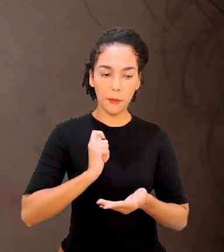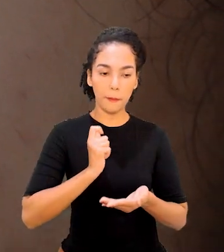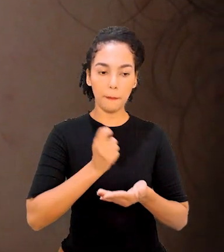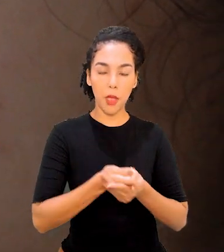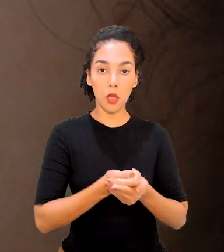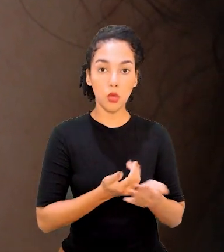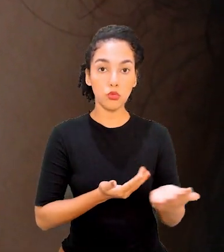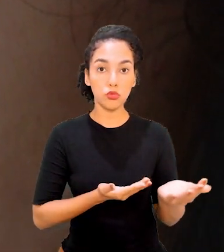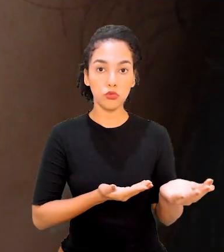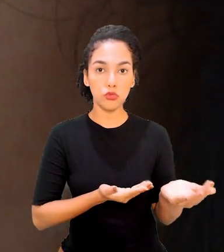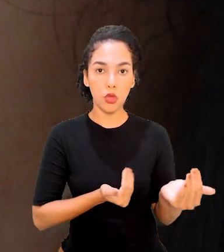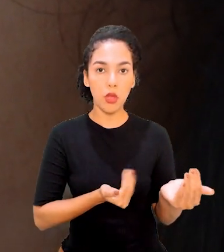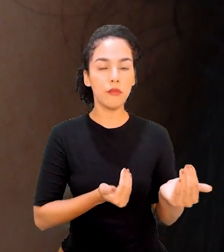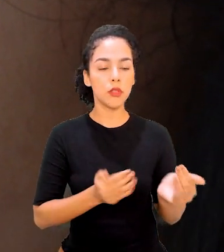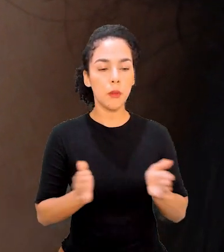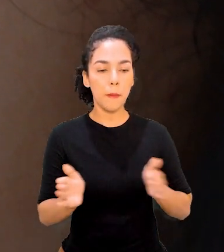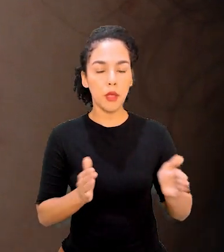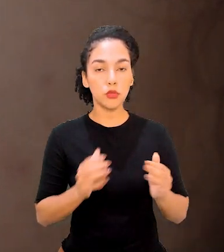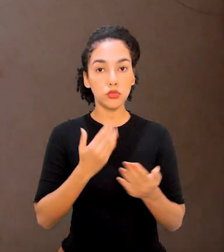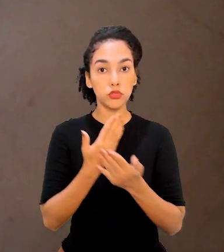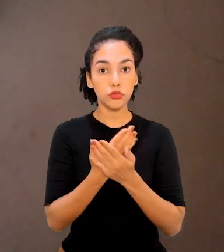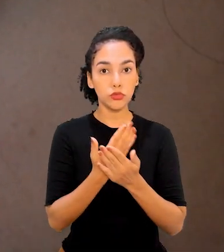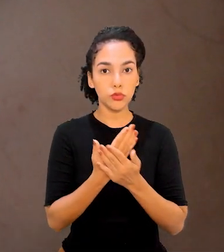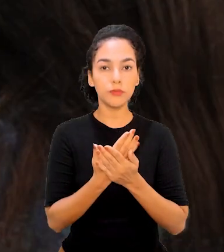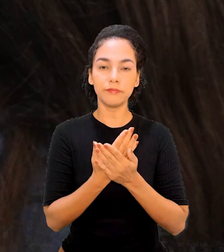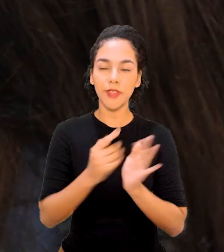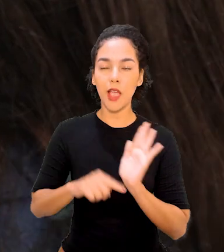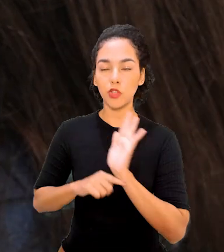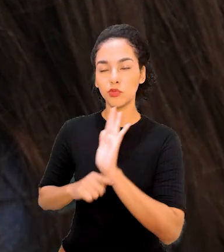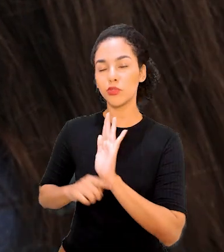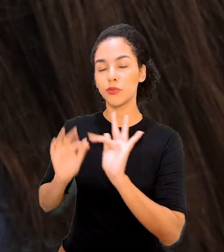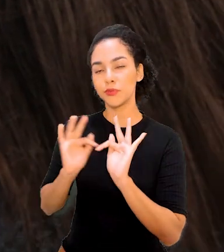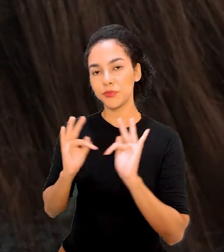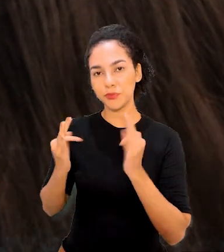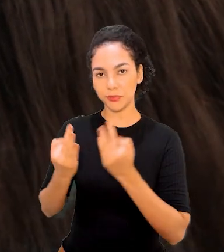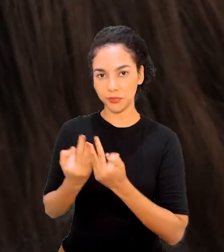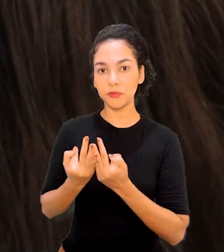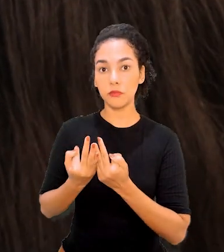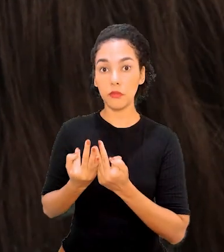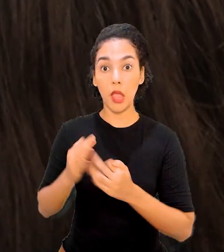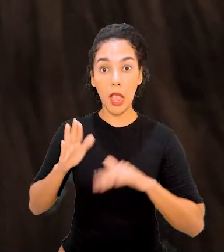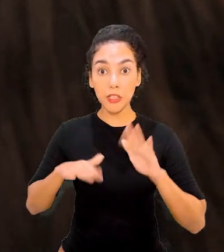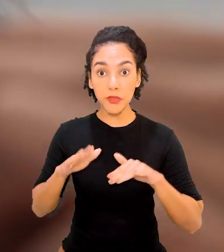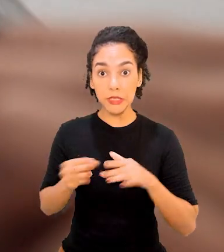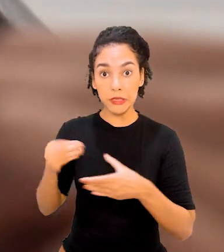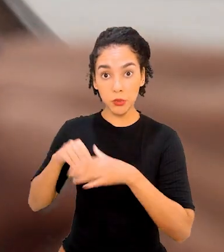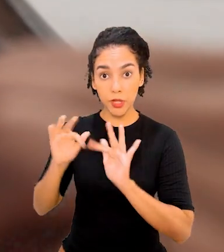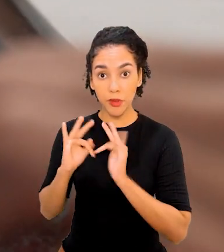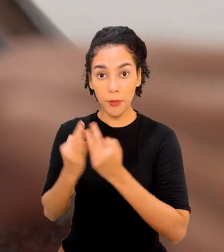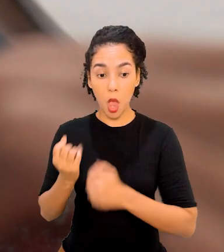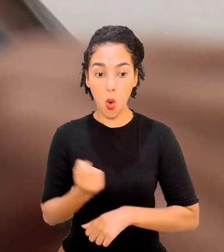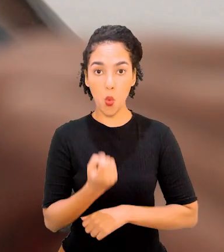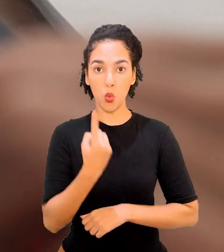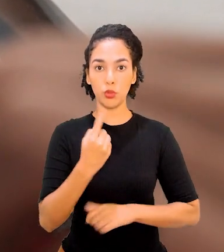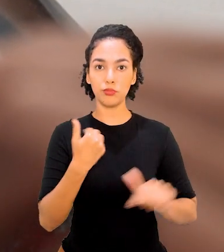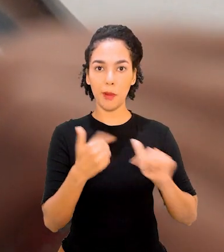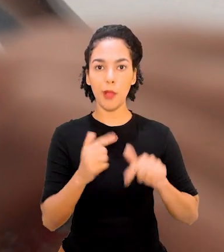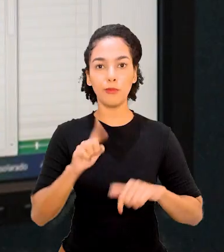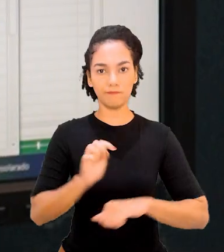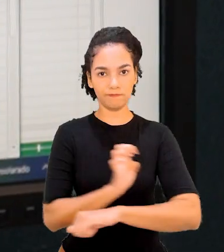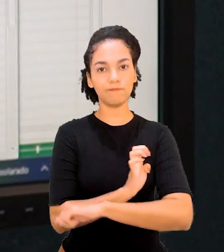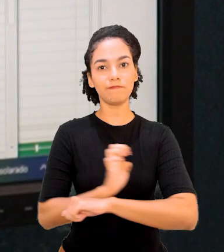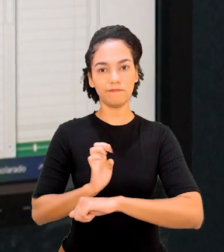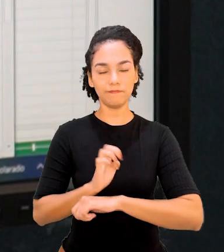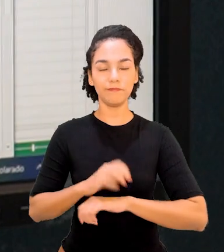para os jovens se manterem durante o período de estudos, contribui no sustento da família, em muitos casos, sendo a principal fonte de renda.